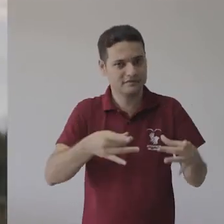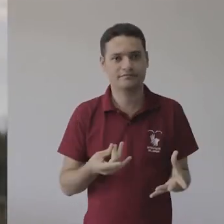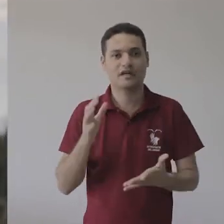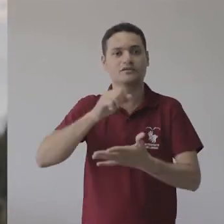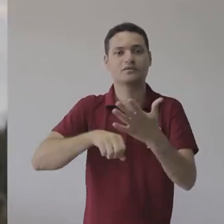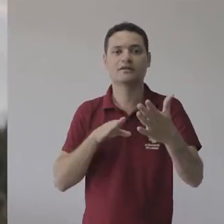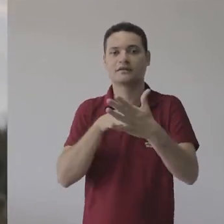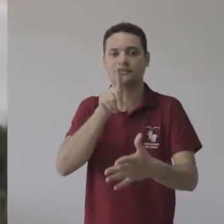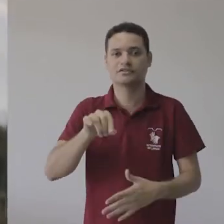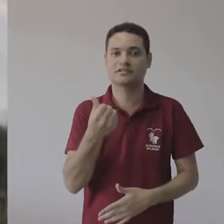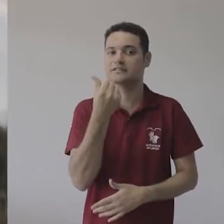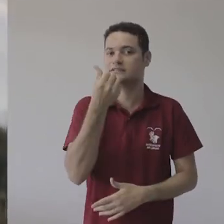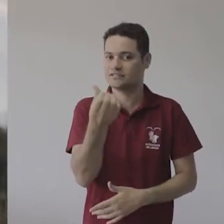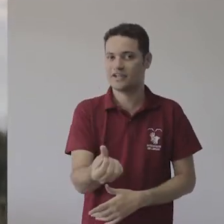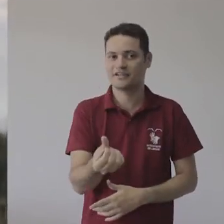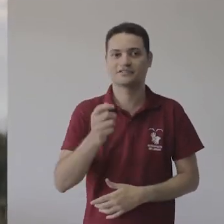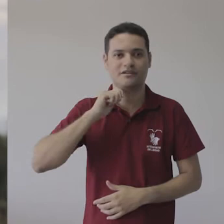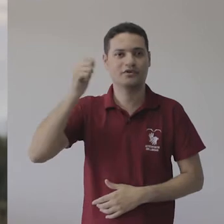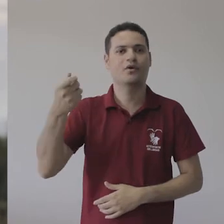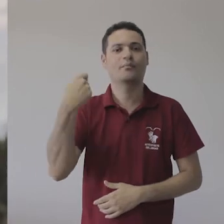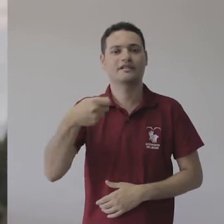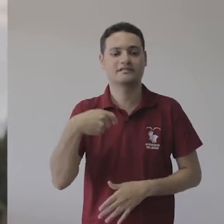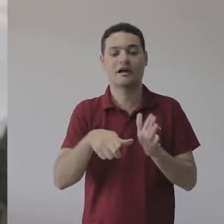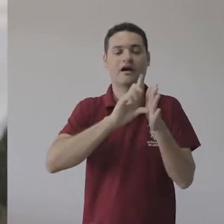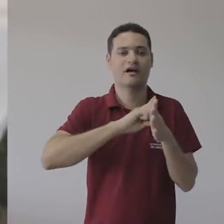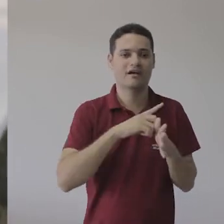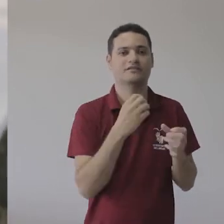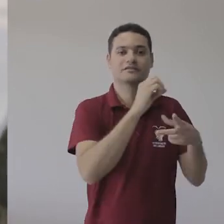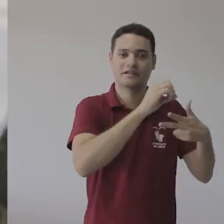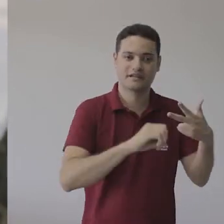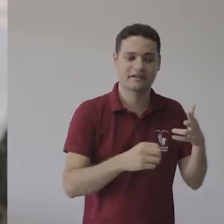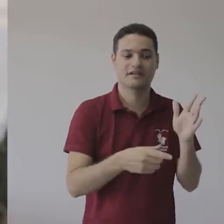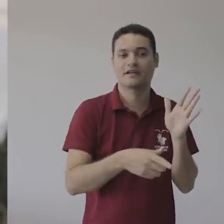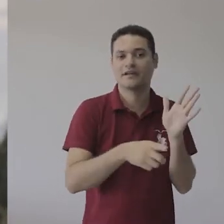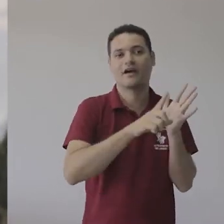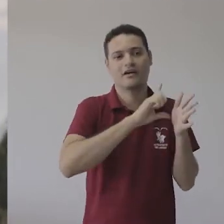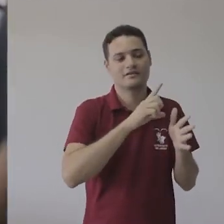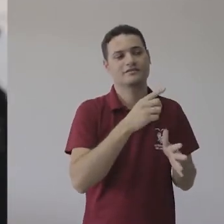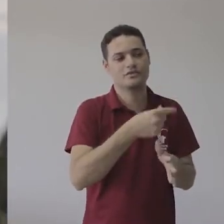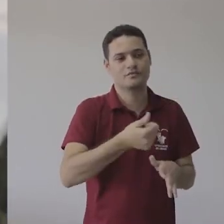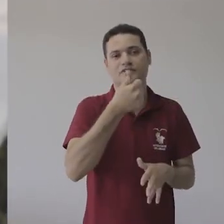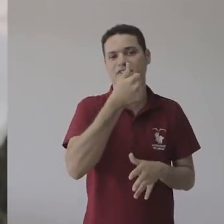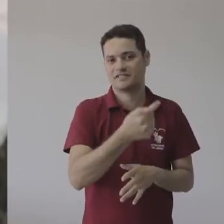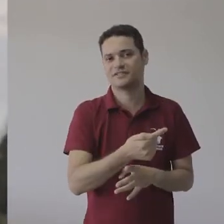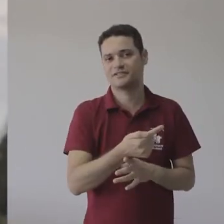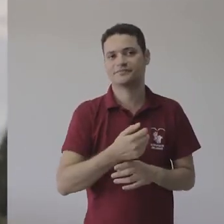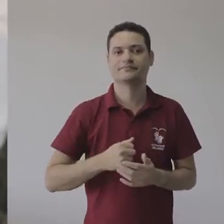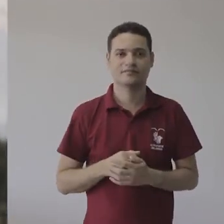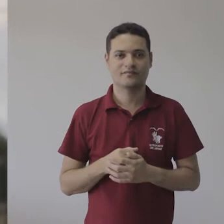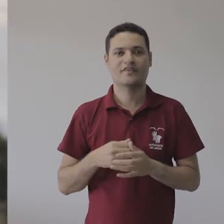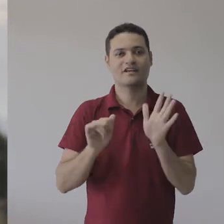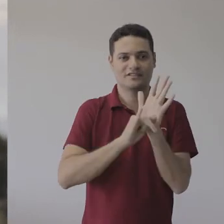As inscrições vão até o dia 16 de abril e é necessário ter feito o Enem 2017. O edital está disponível no site